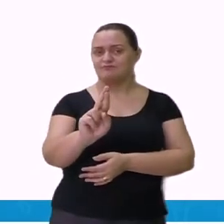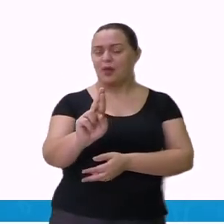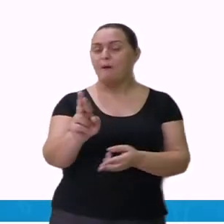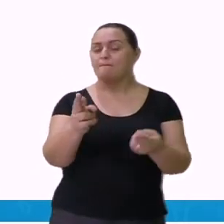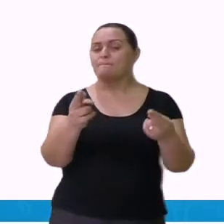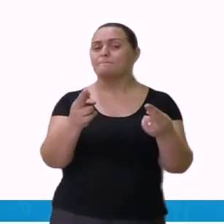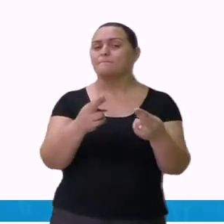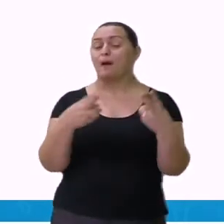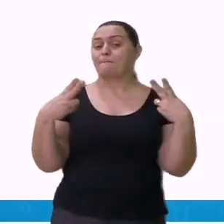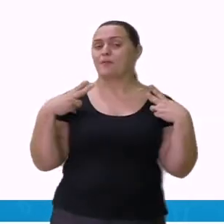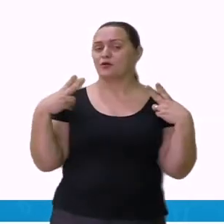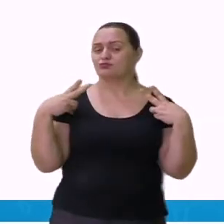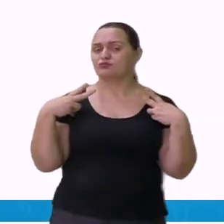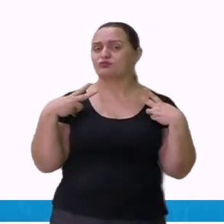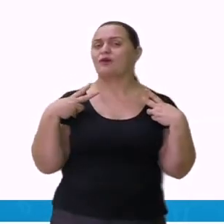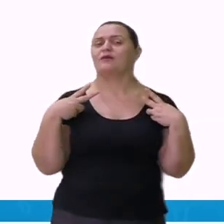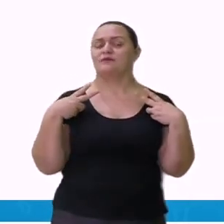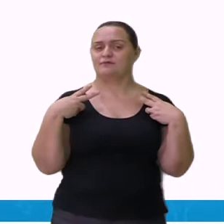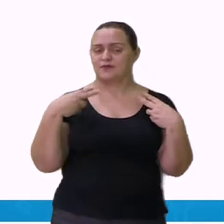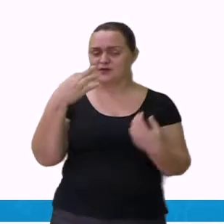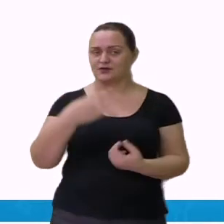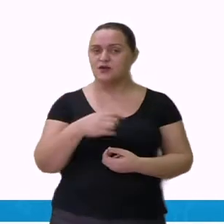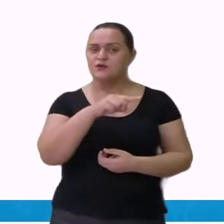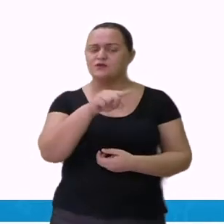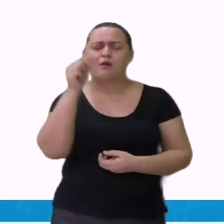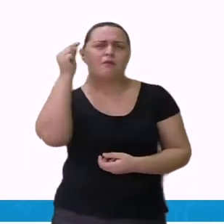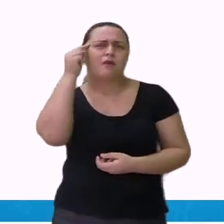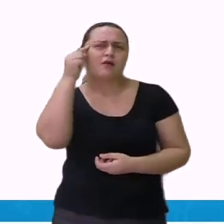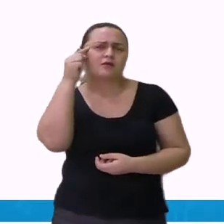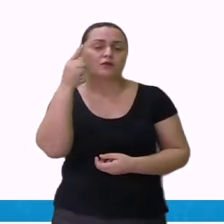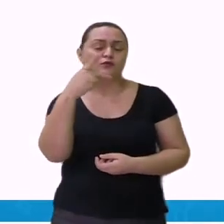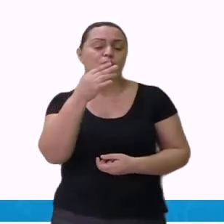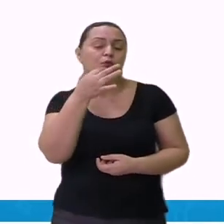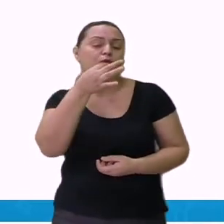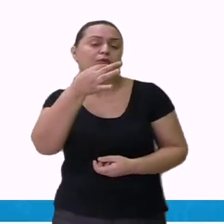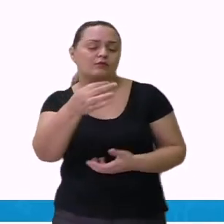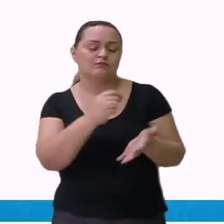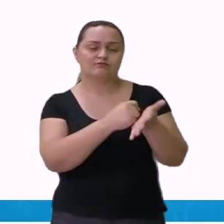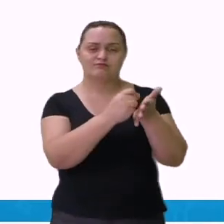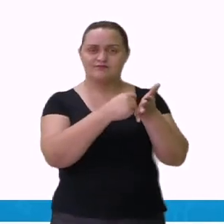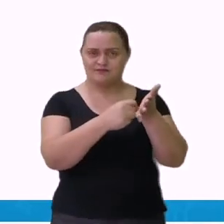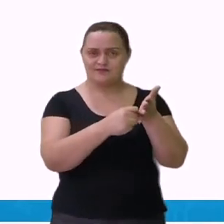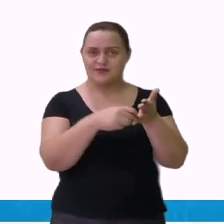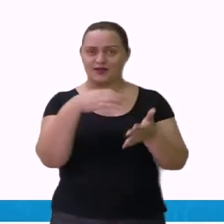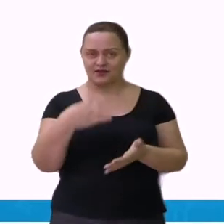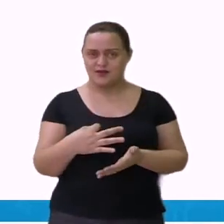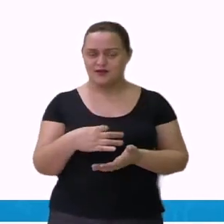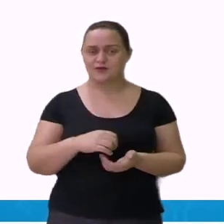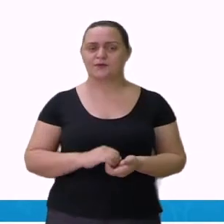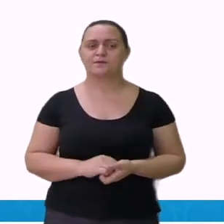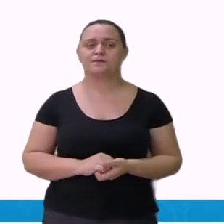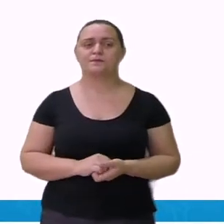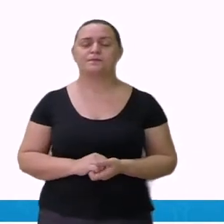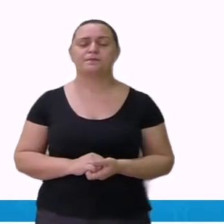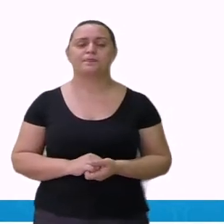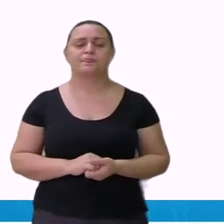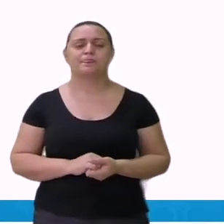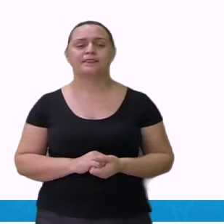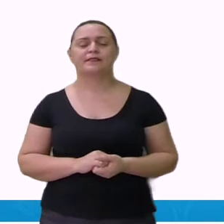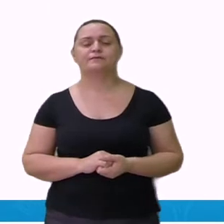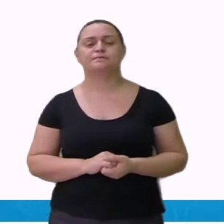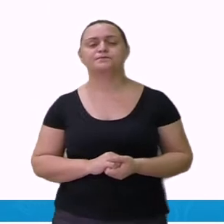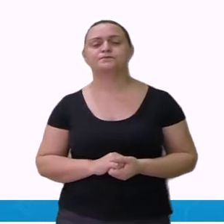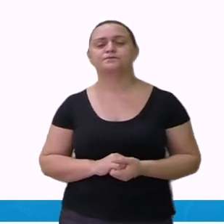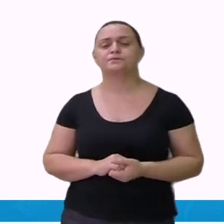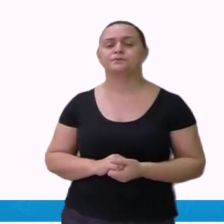pensar e vai dar a sua opinião aí. Tá bom? Todas as duas respostas são